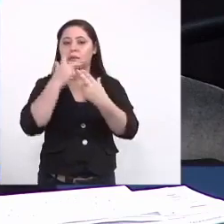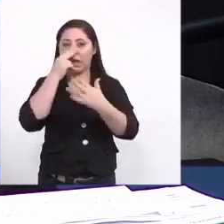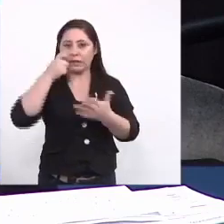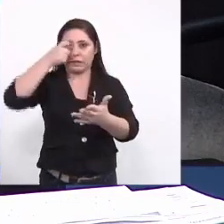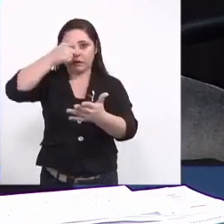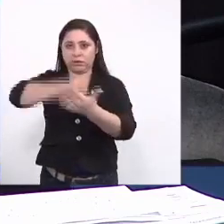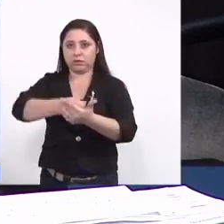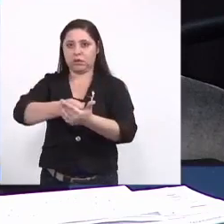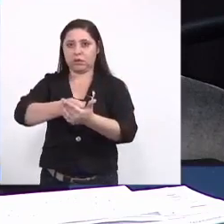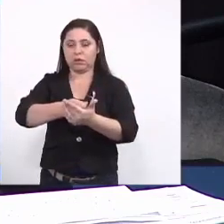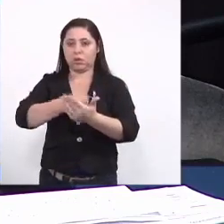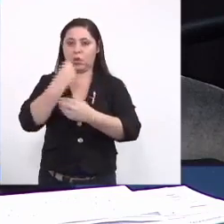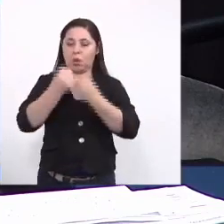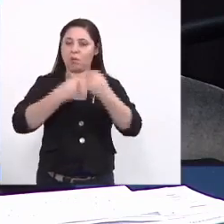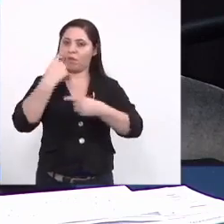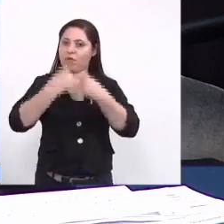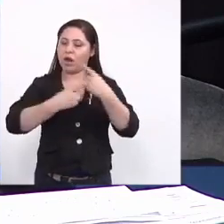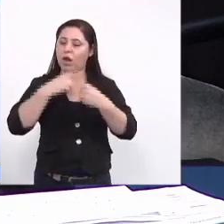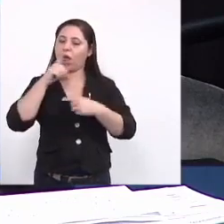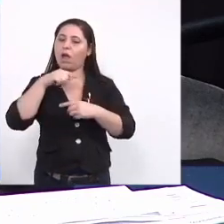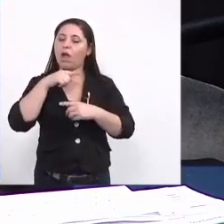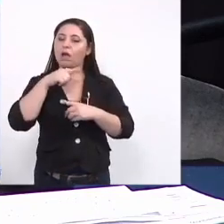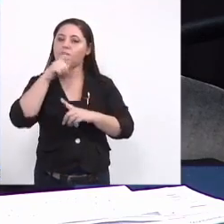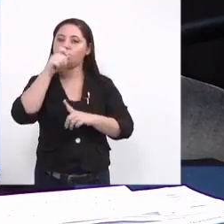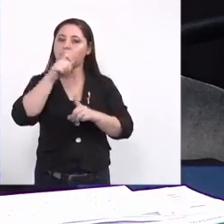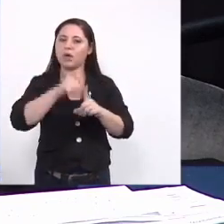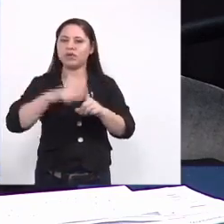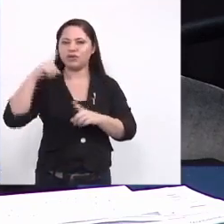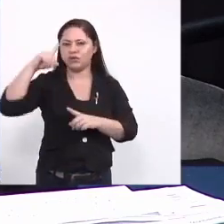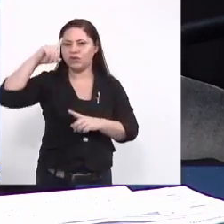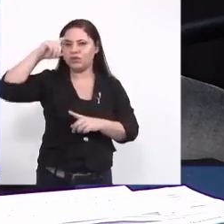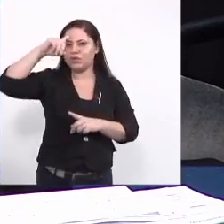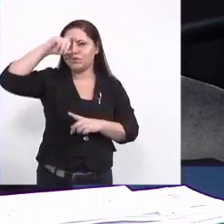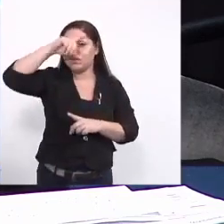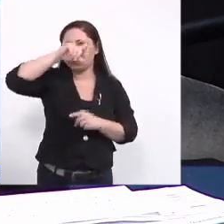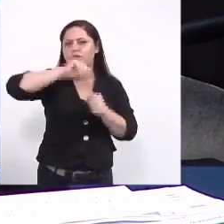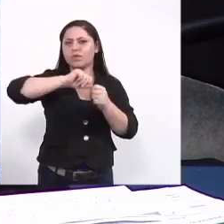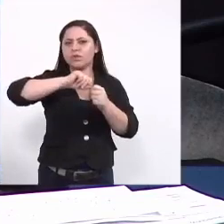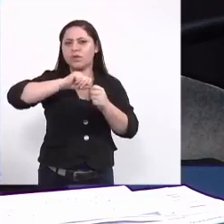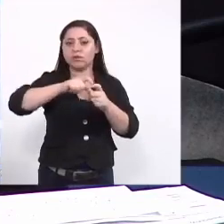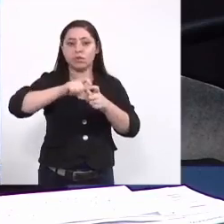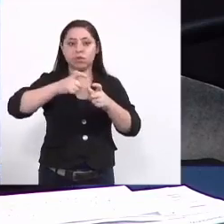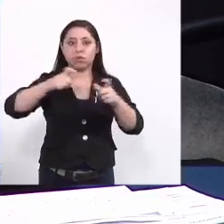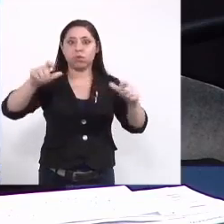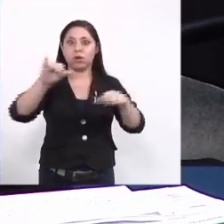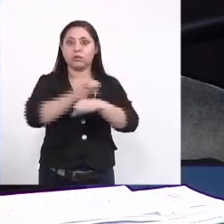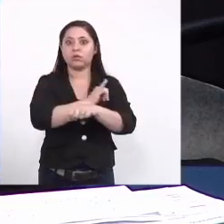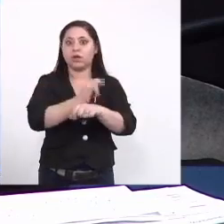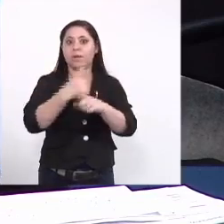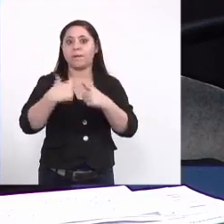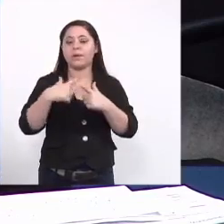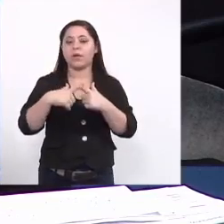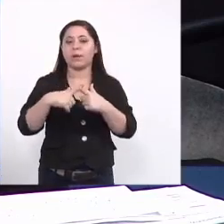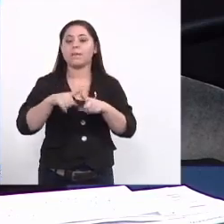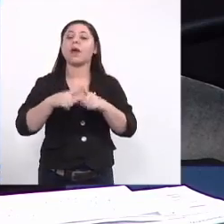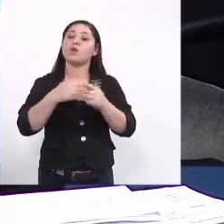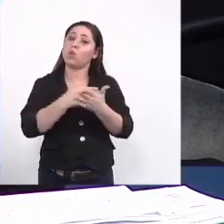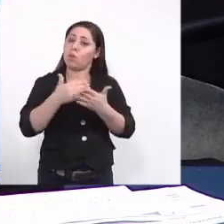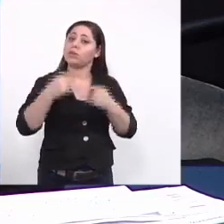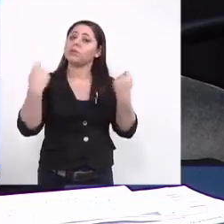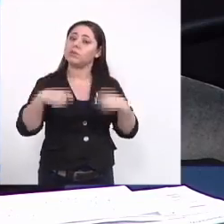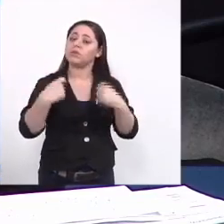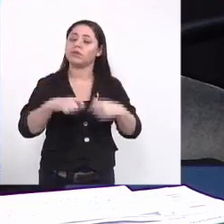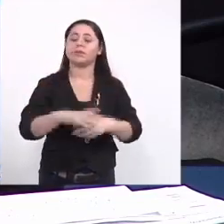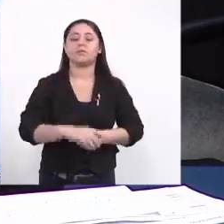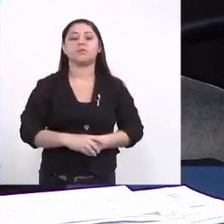é um mês difícil de fazer grandes realizações mas nós temos que começar